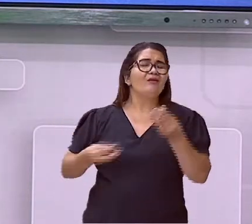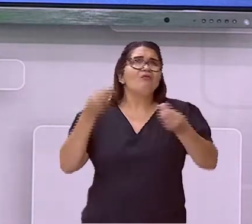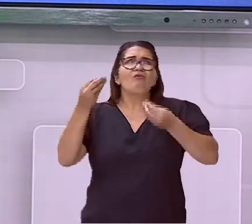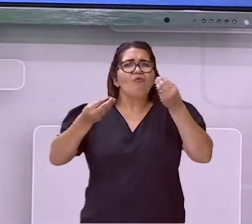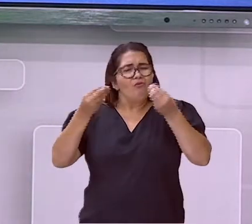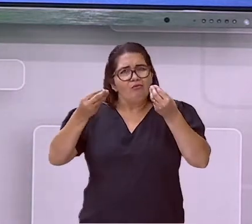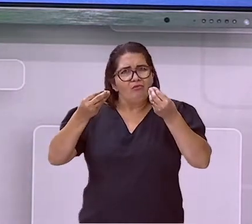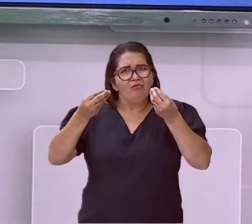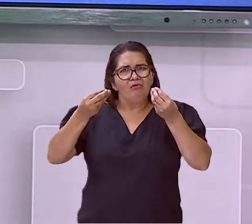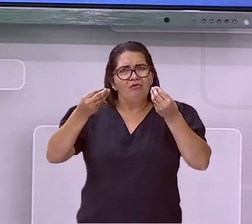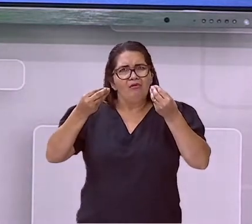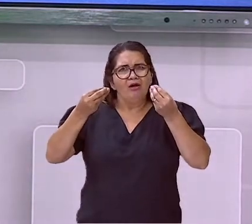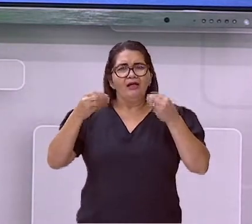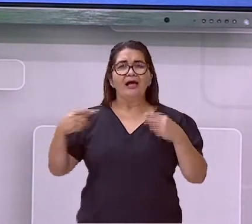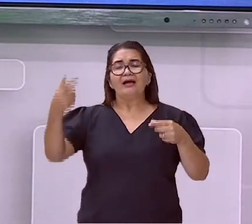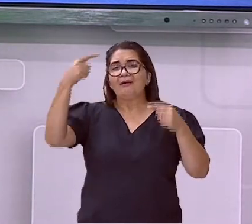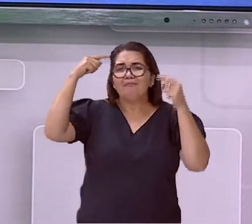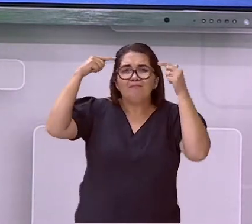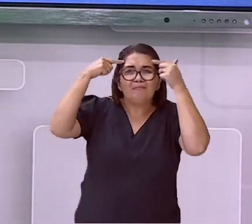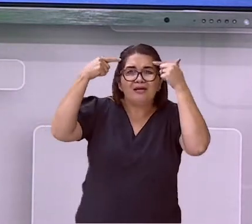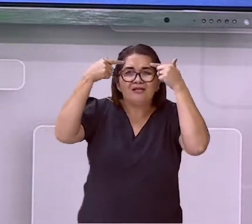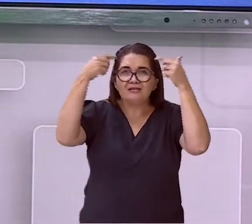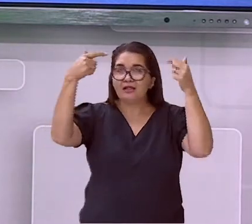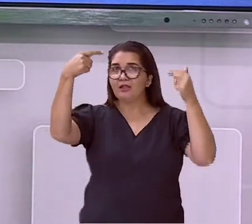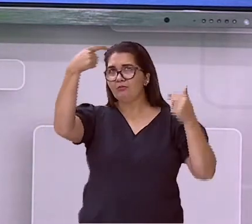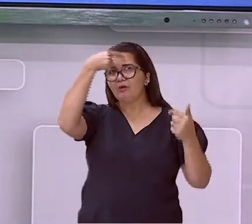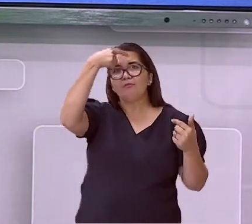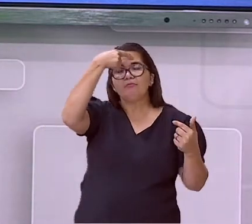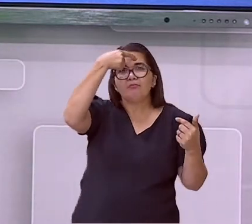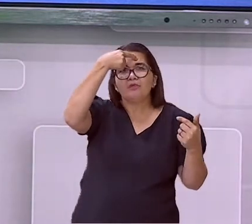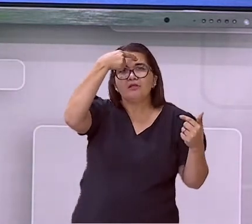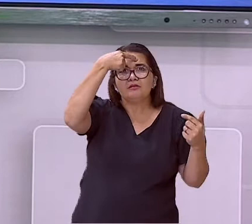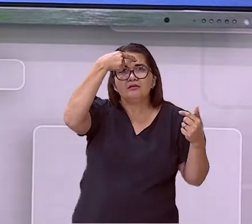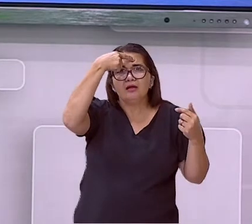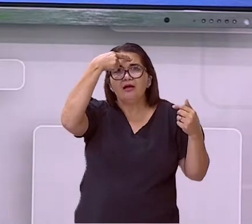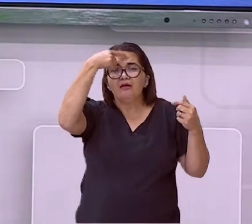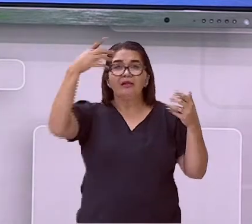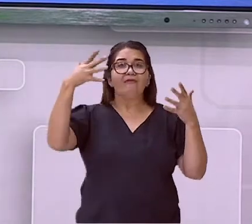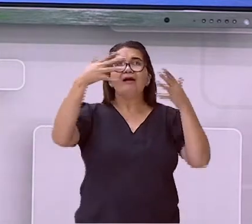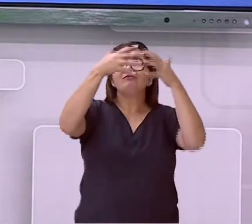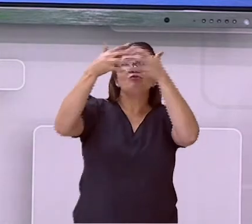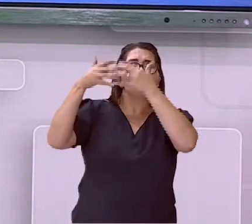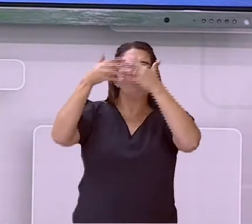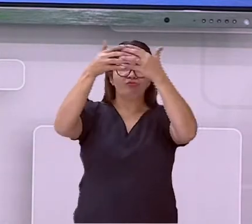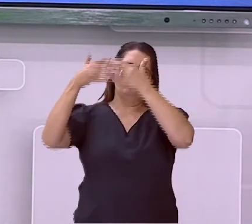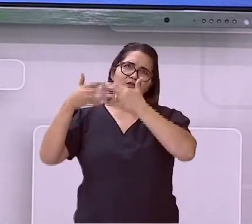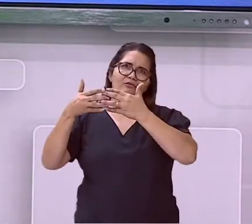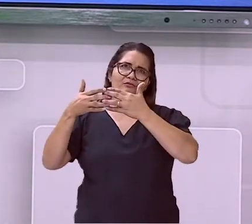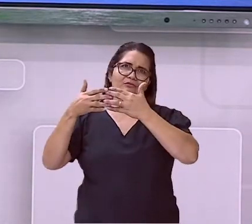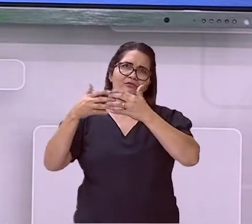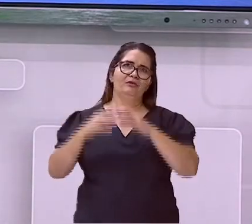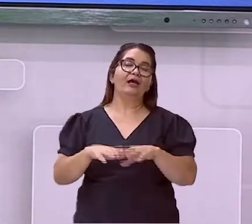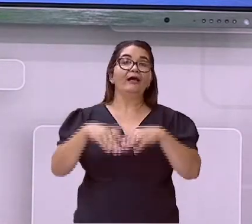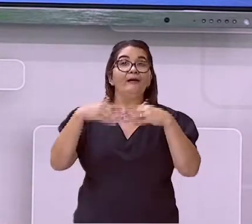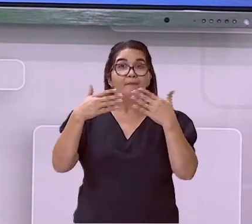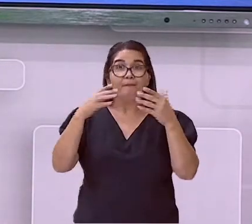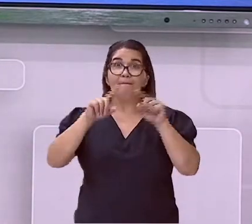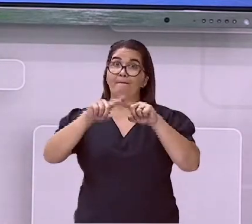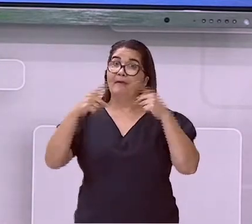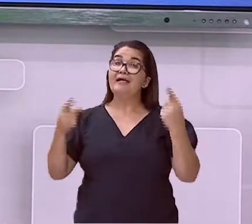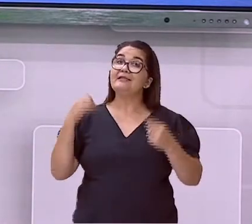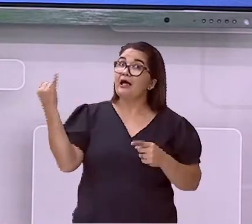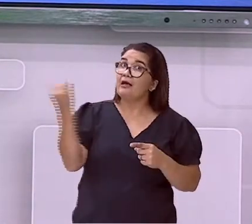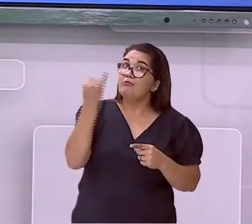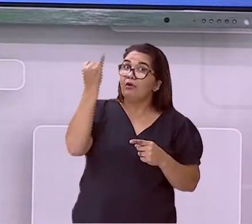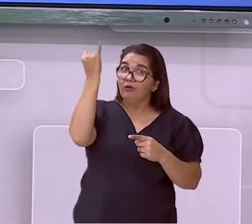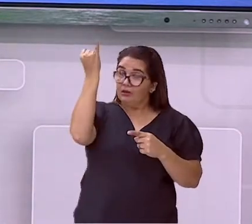surgem na cabecinha do adolescente, fazendo com que isso mude a vida dele? Quais são as mudanças